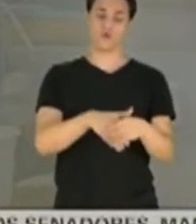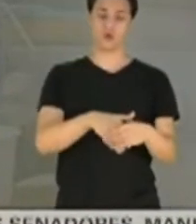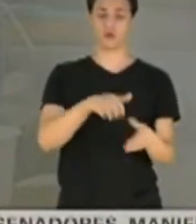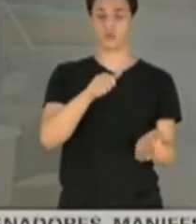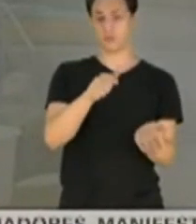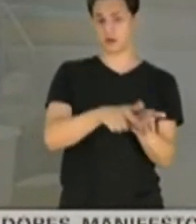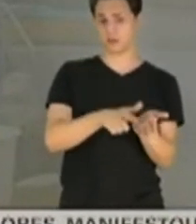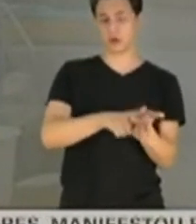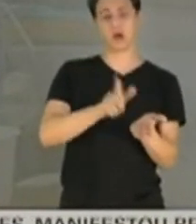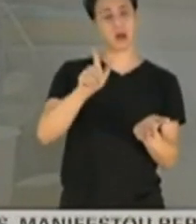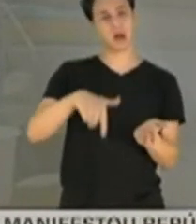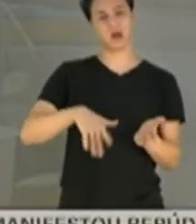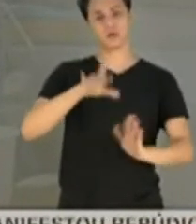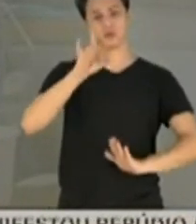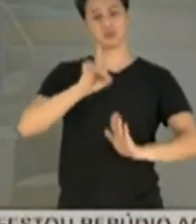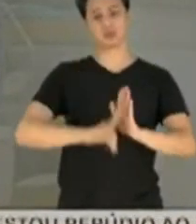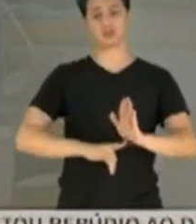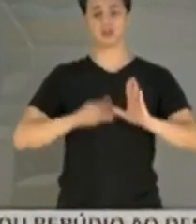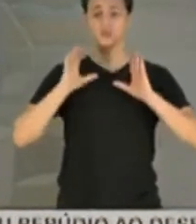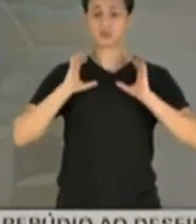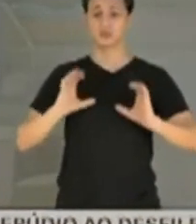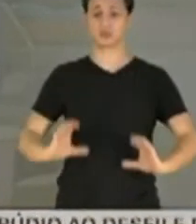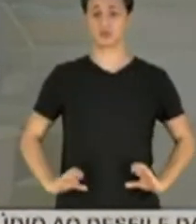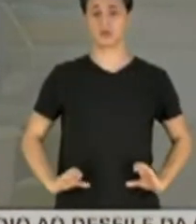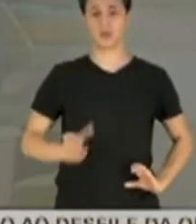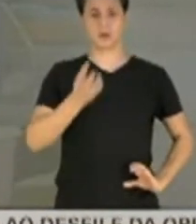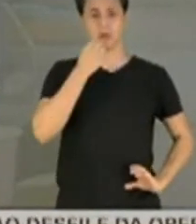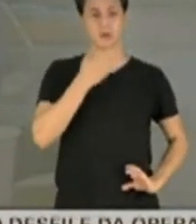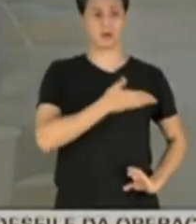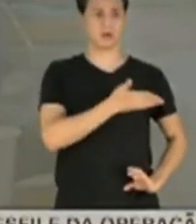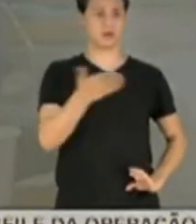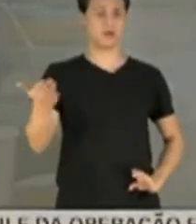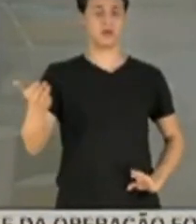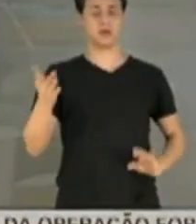da cidadania e um bem para a democracia no Brasil. Muito obrigado, senhor presidente.